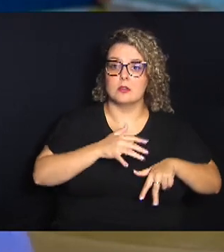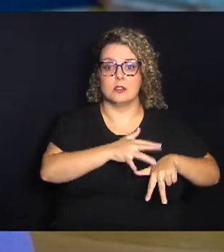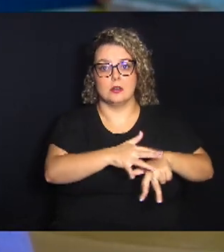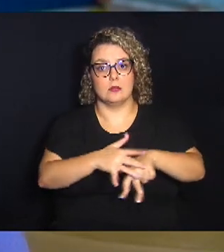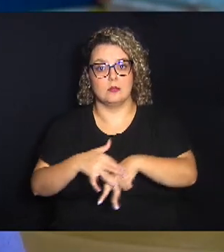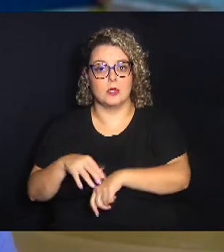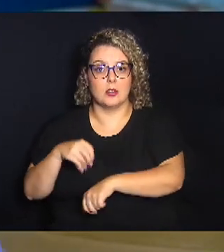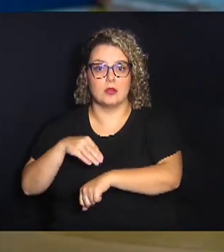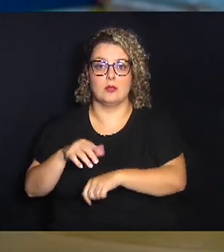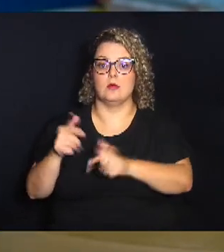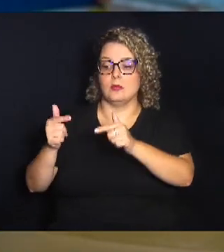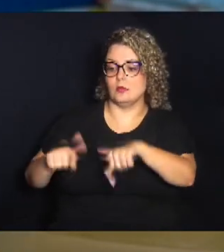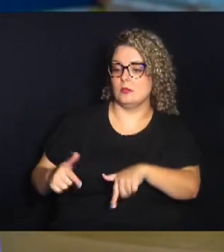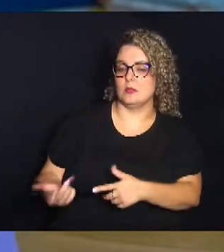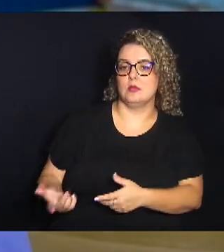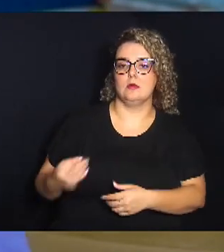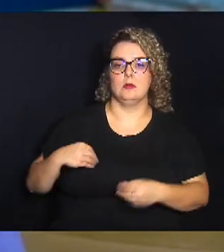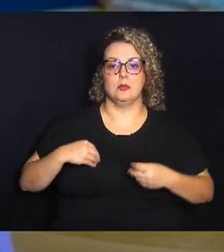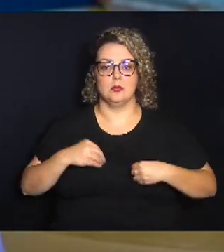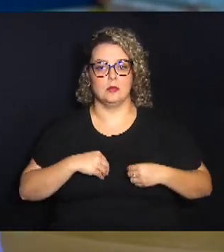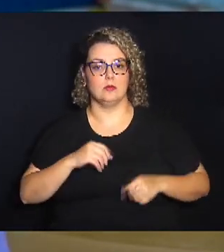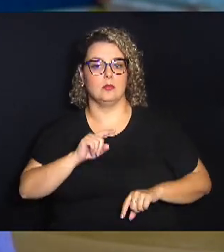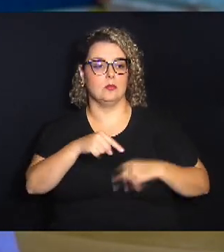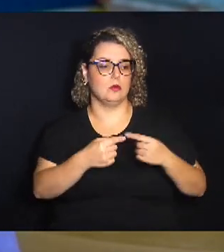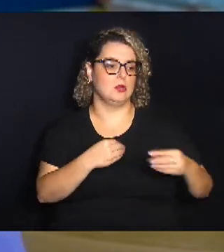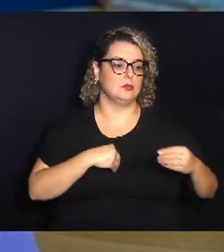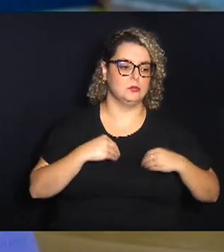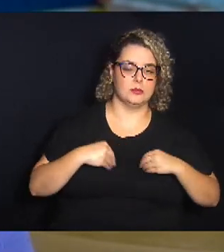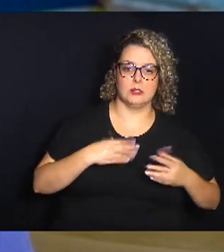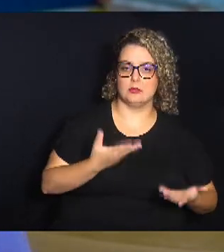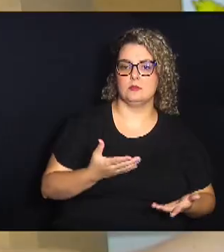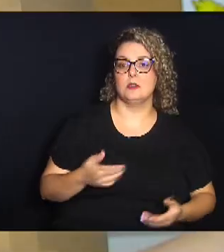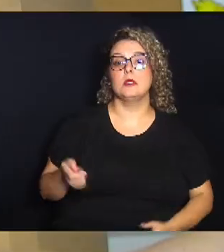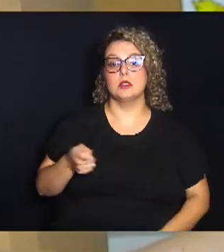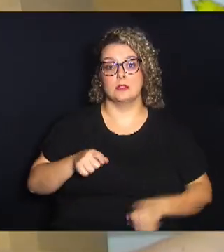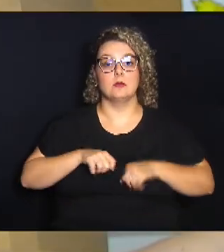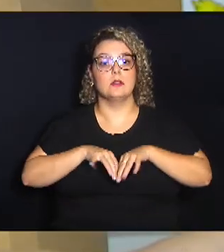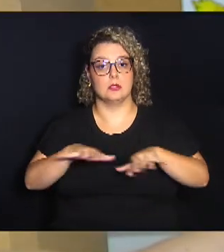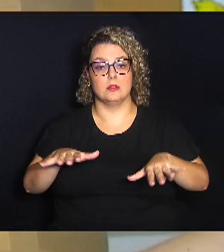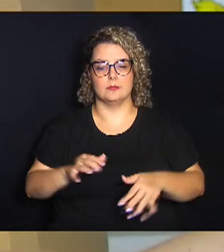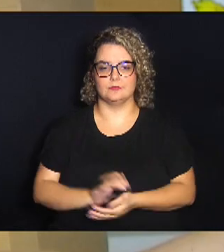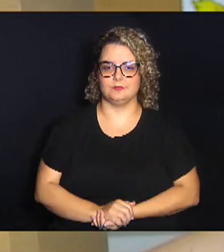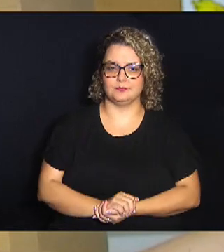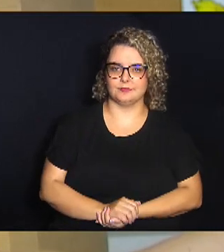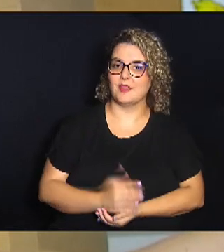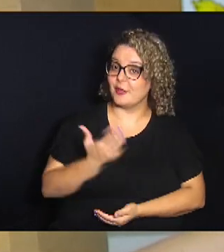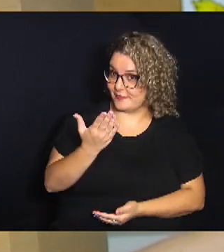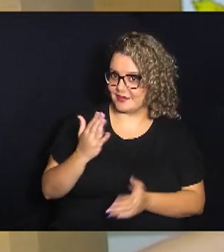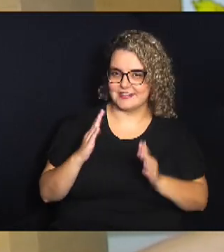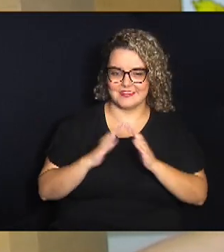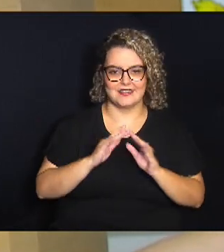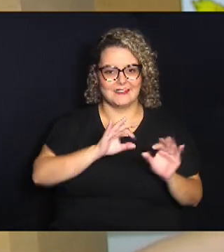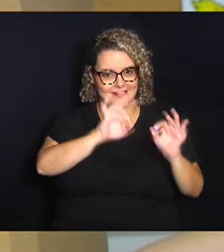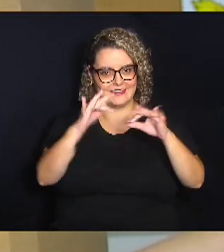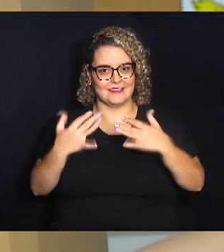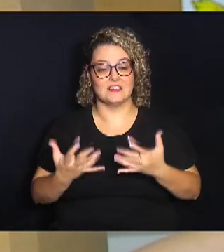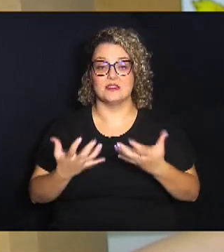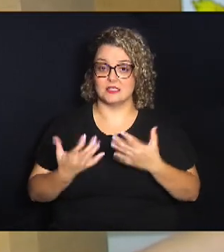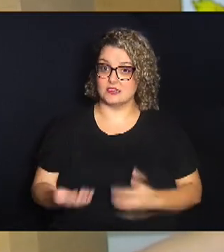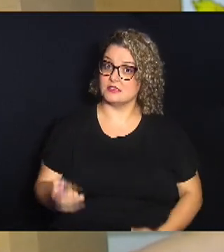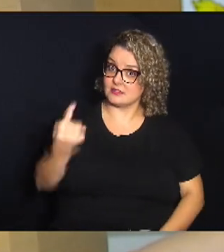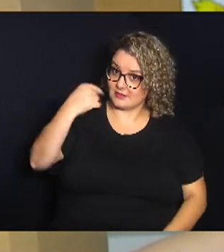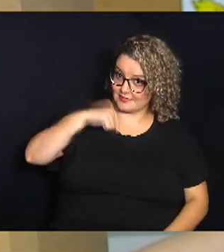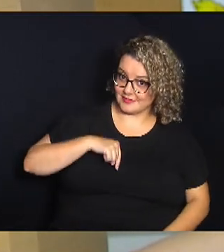indicando onde é, faz o exame, onde faz outro exame. Então, associação é bem ampla. Você que está em casa, está nos assistindo, quiser trazer aqui,